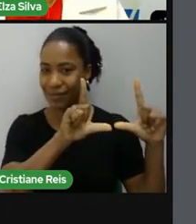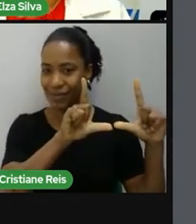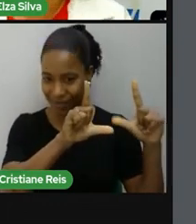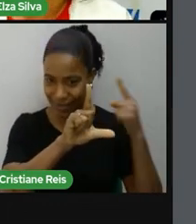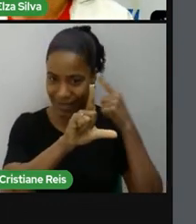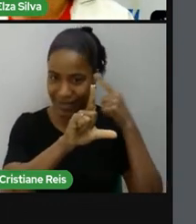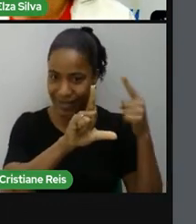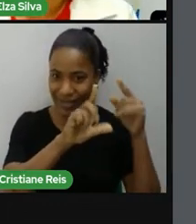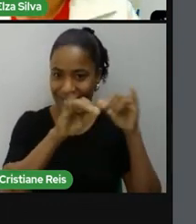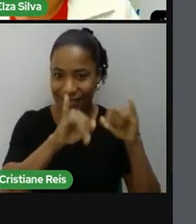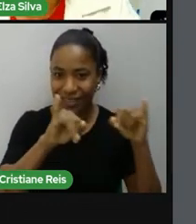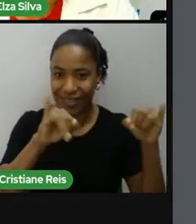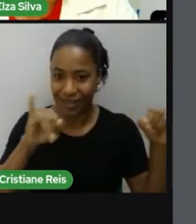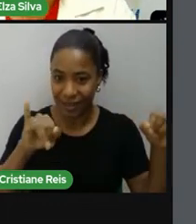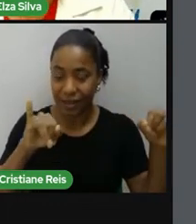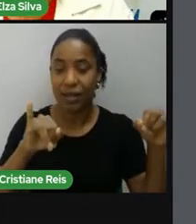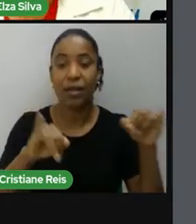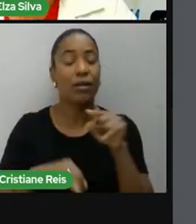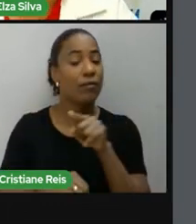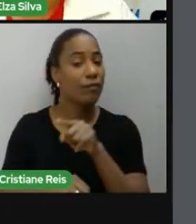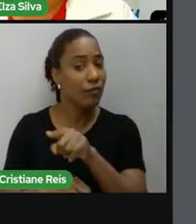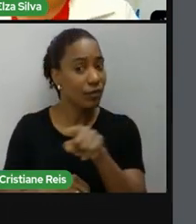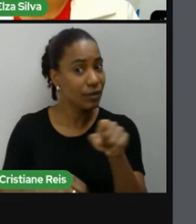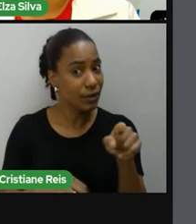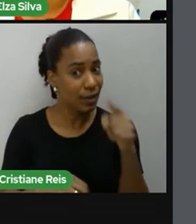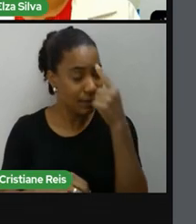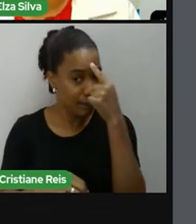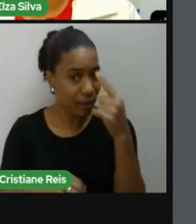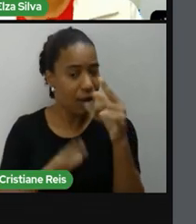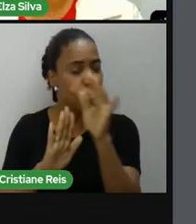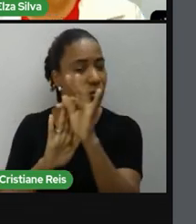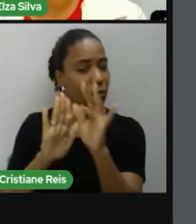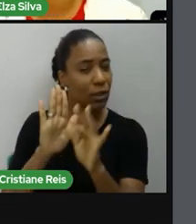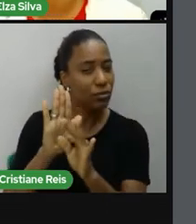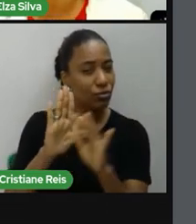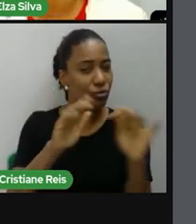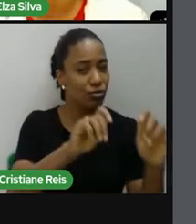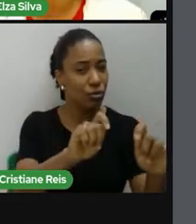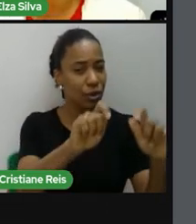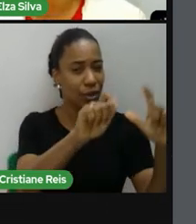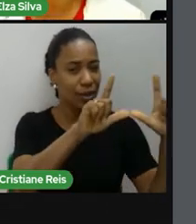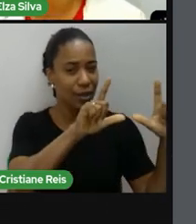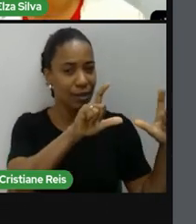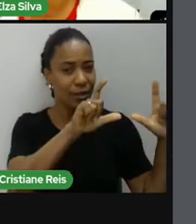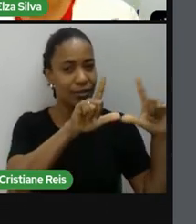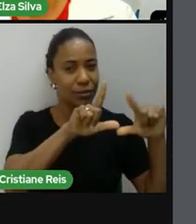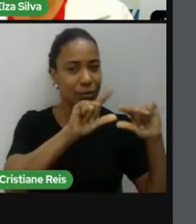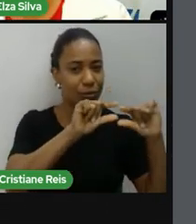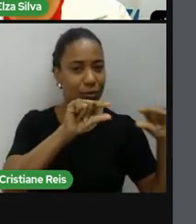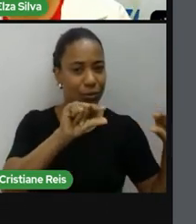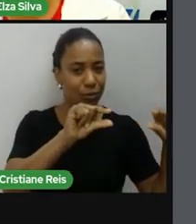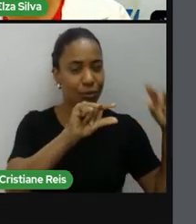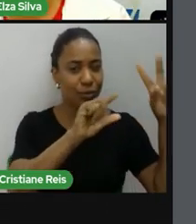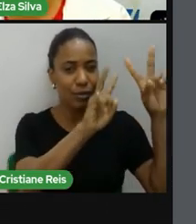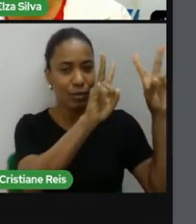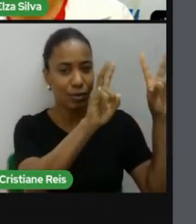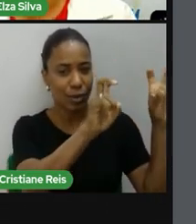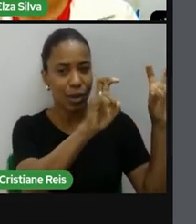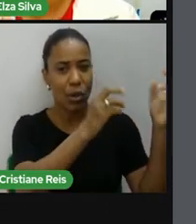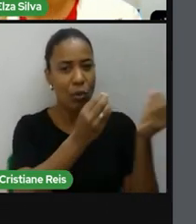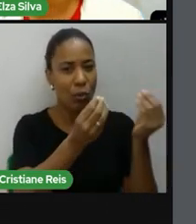você se lembre que este tipo de texto ele tem o objetivo de passar uma informação para o público